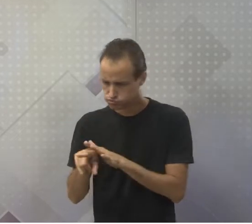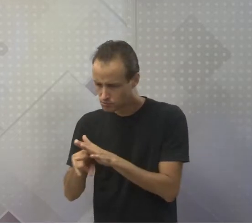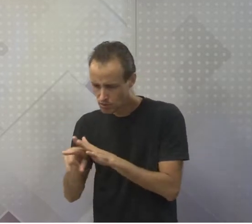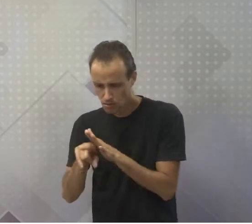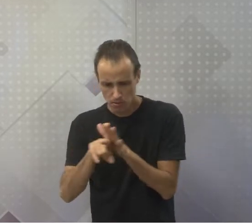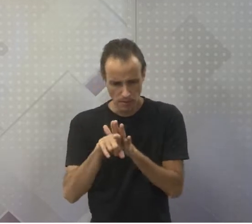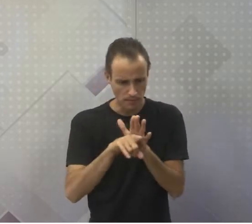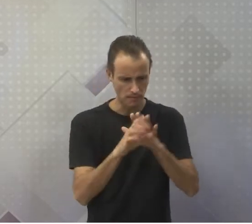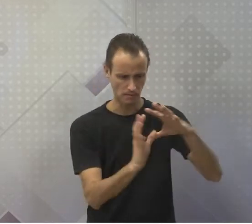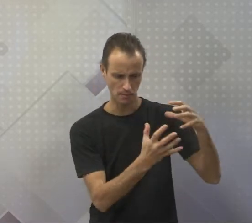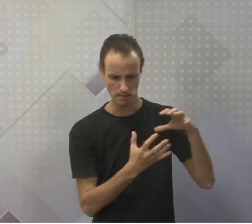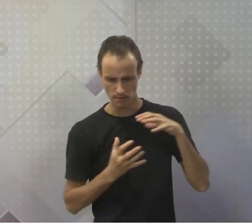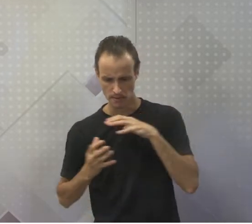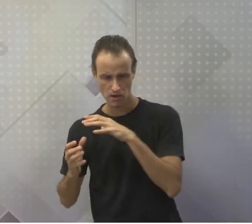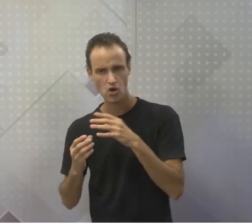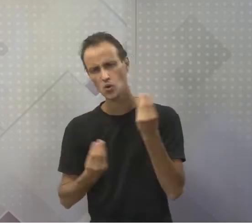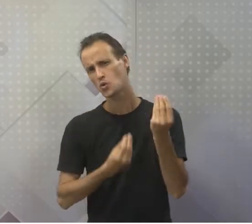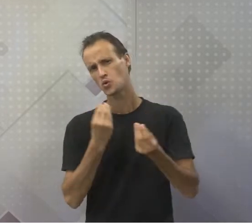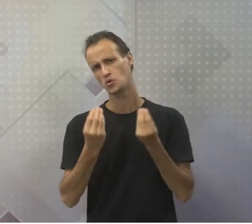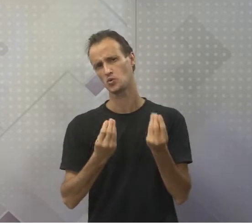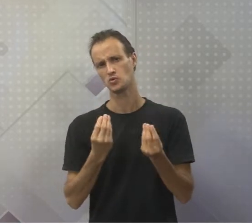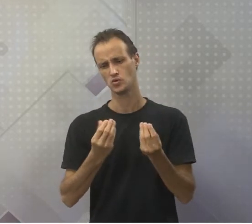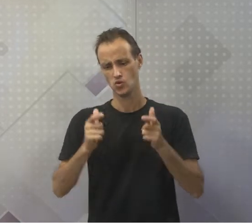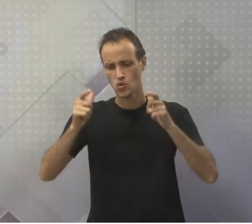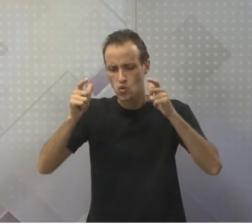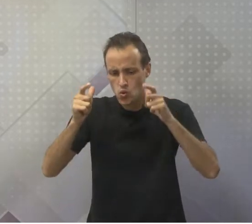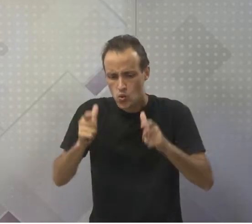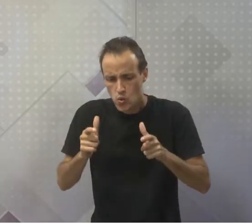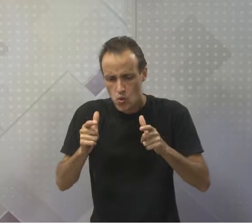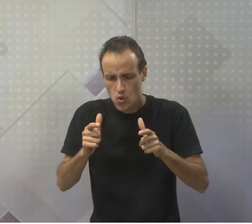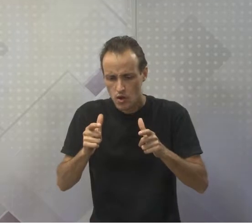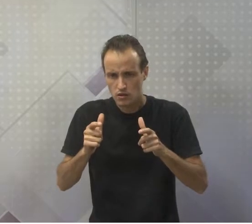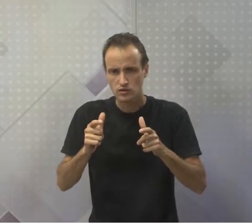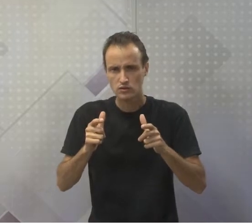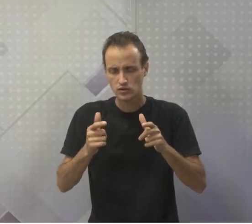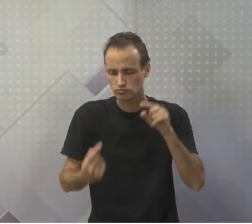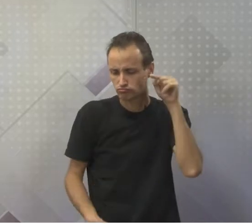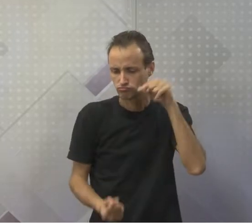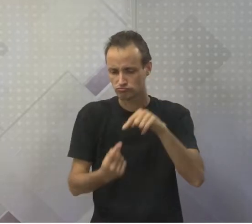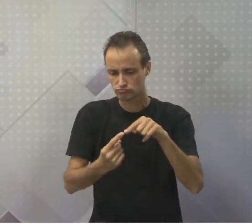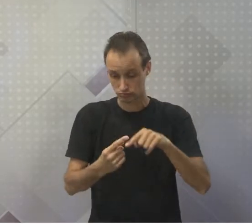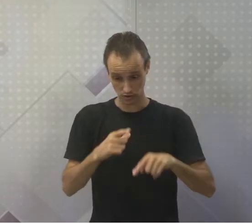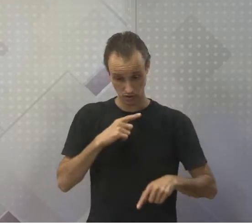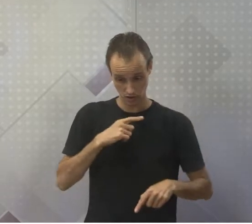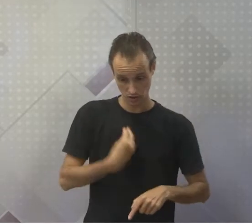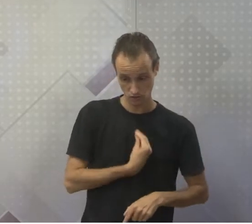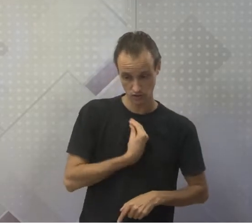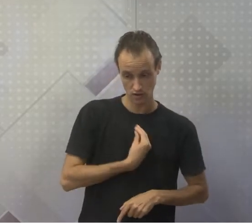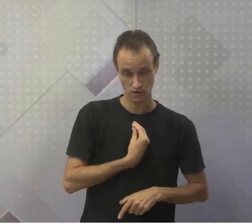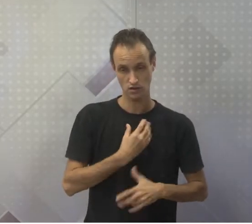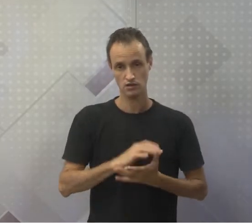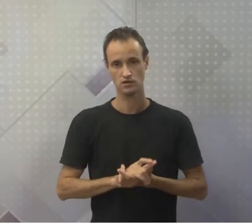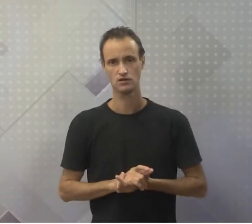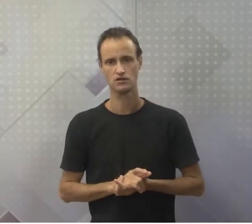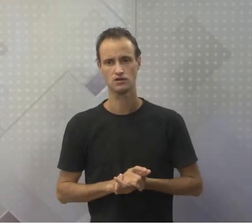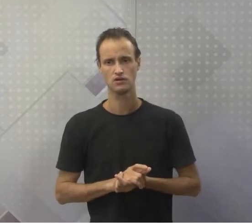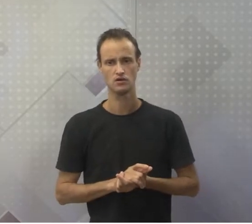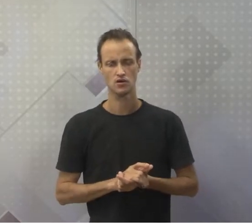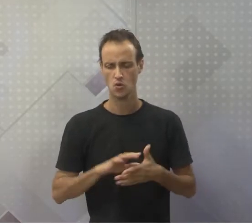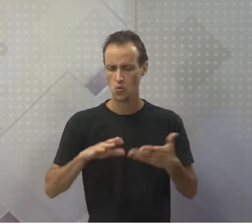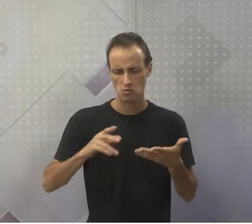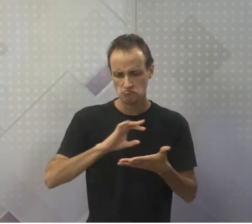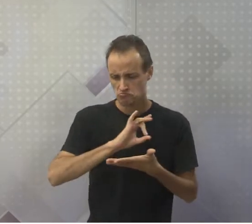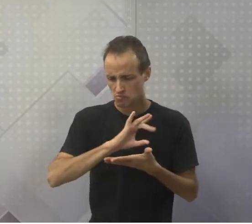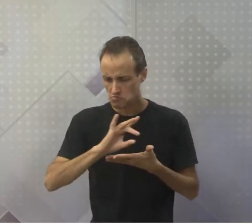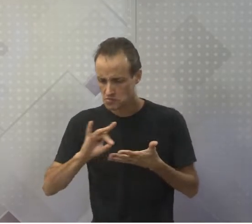procurar, como podemos nos concentrar nos locais com maior probabilidade de abrigar a vida? Quais são os sinais